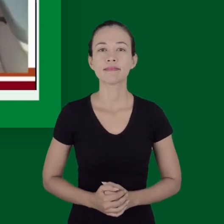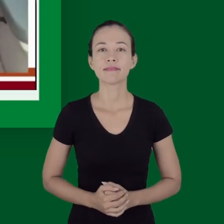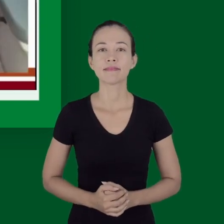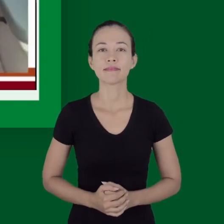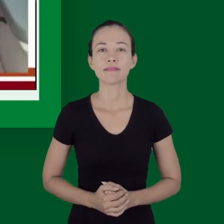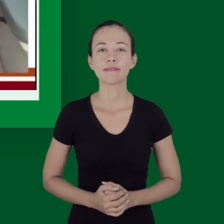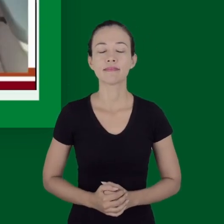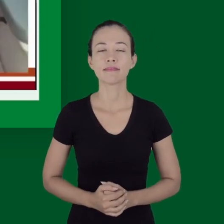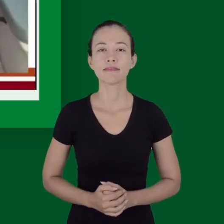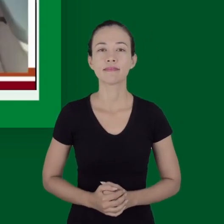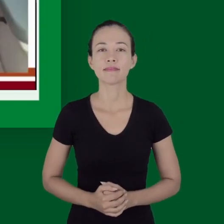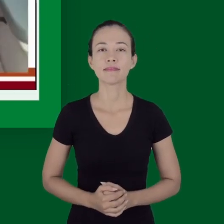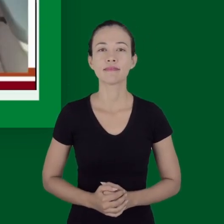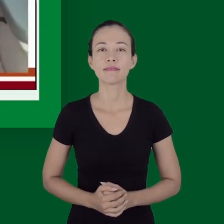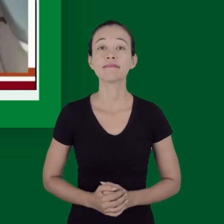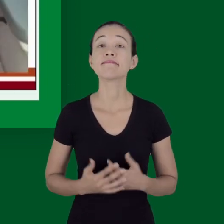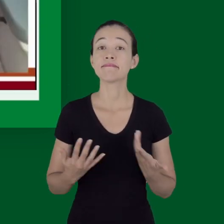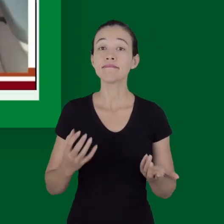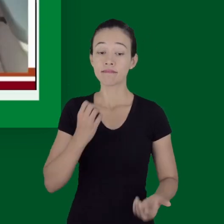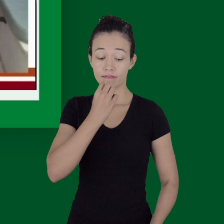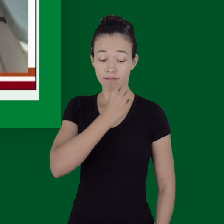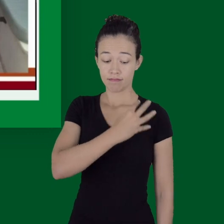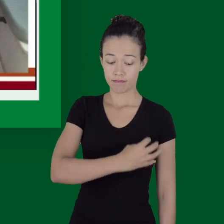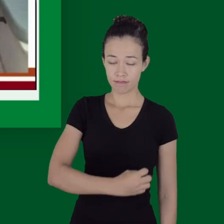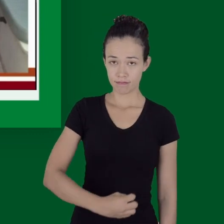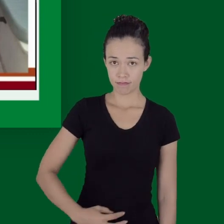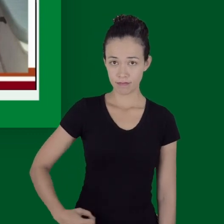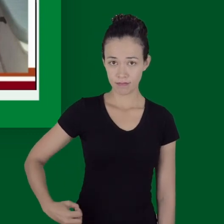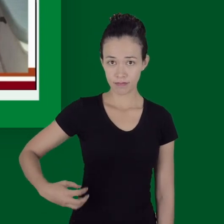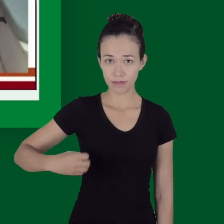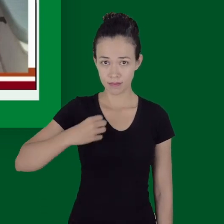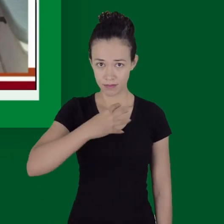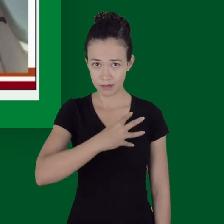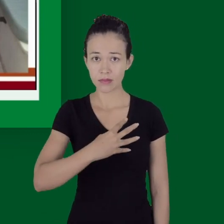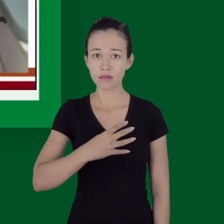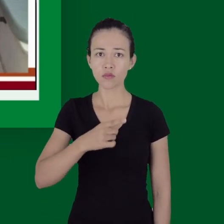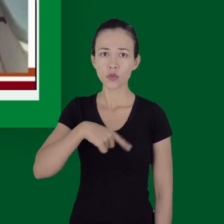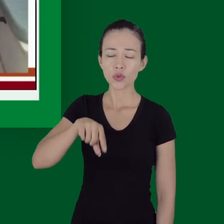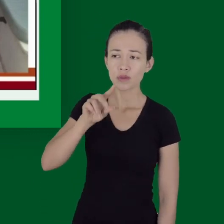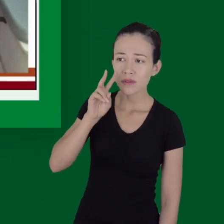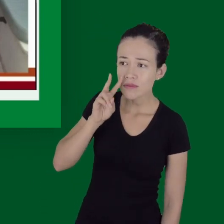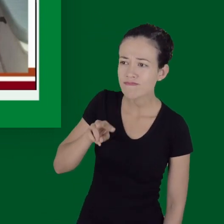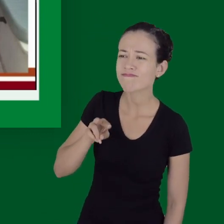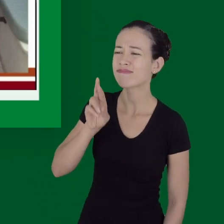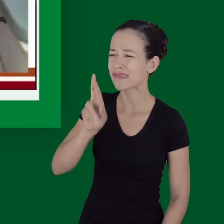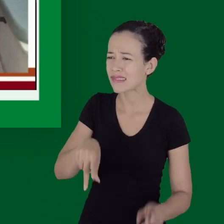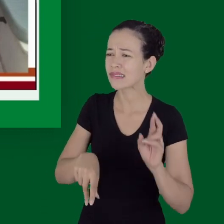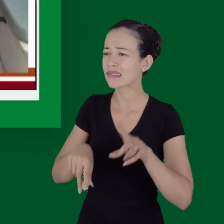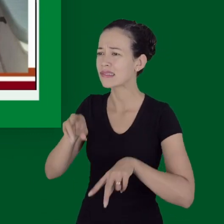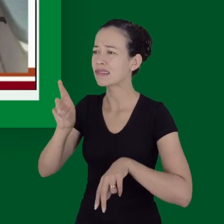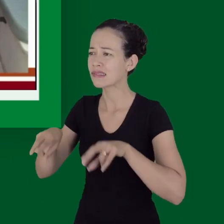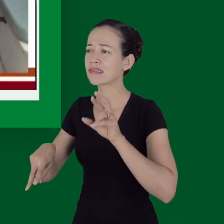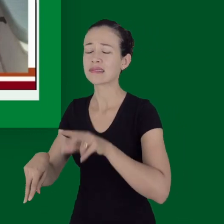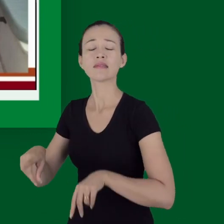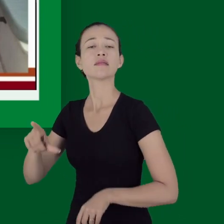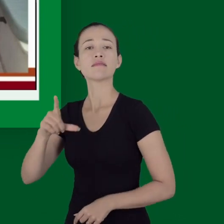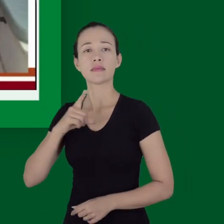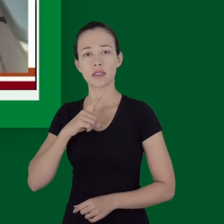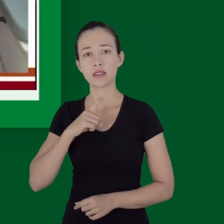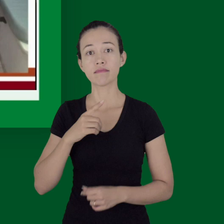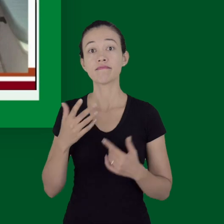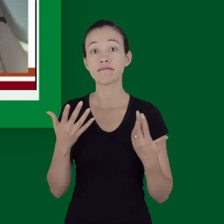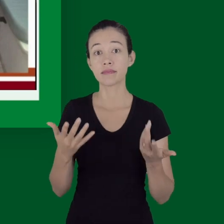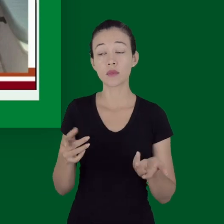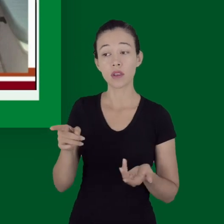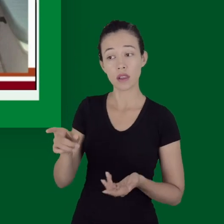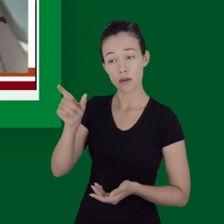E o choque hemorrágico está presente em diversas situações que são muito presentes nos atendimentos periódicos